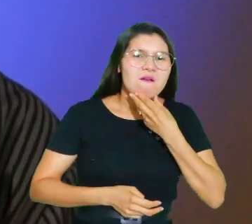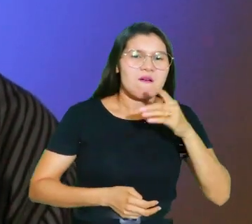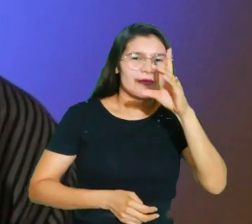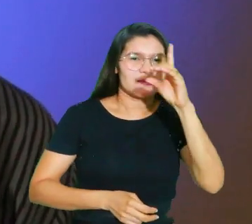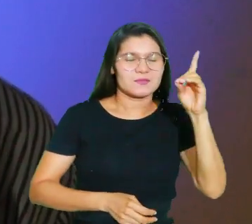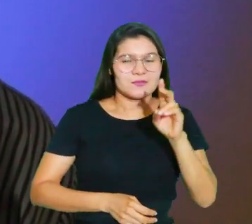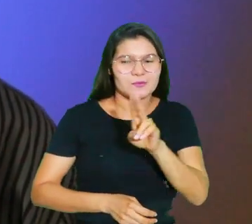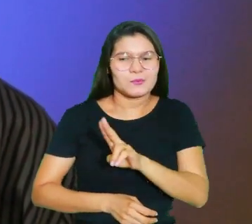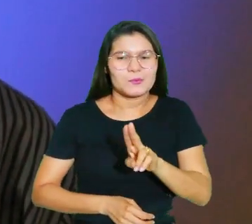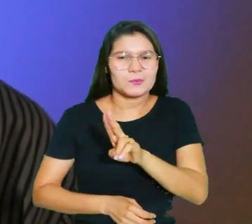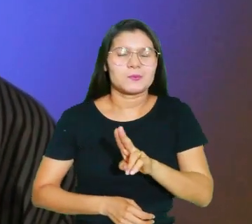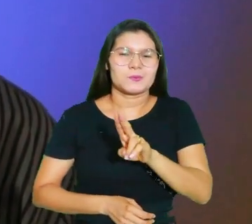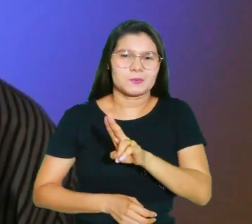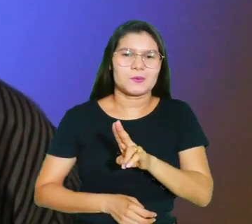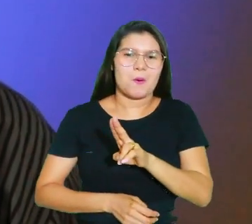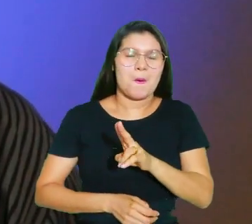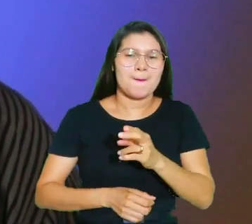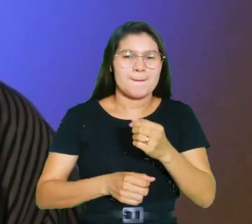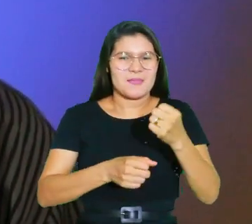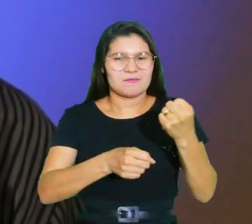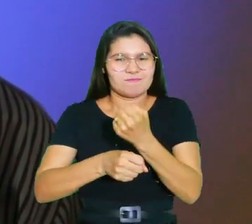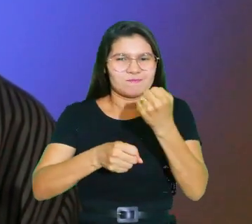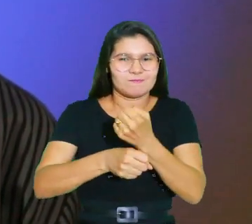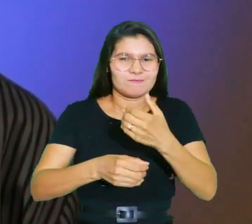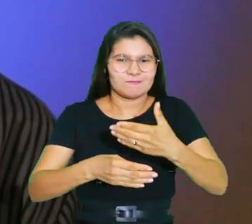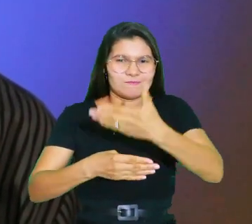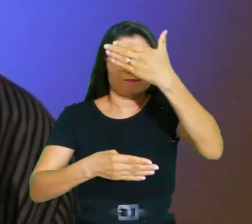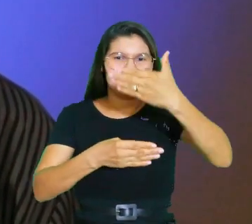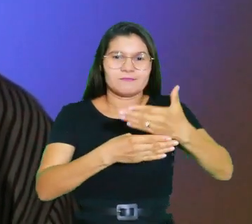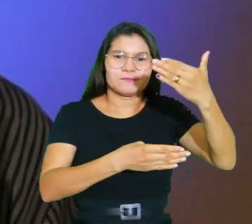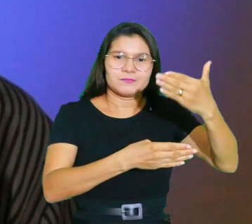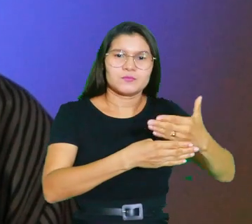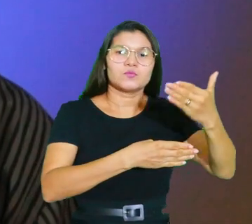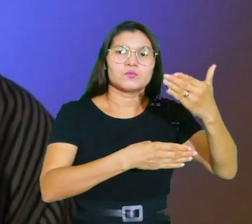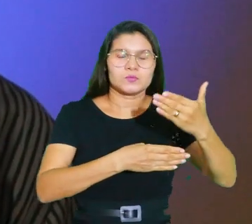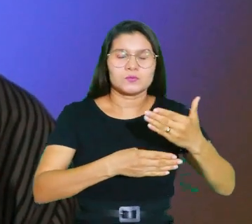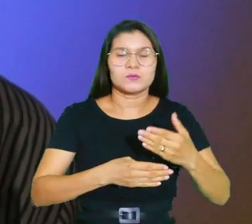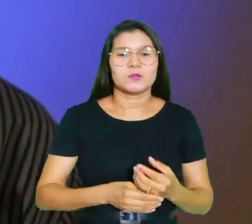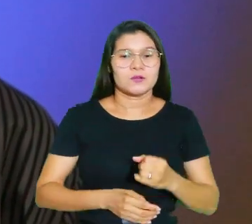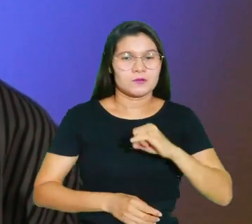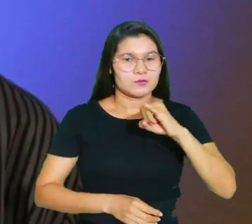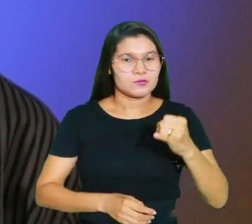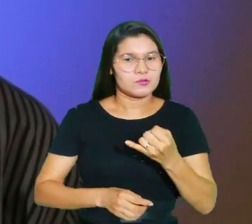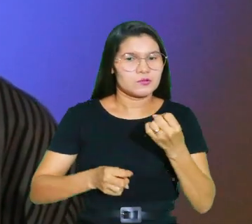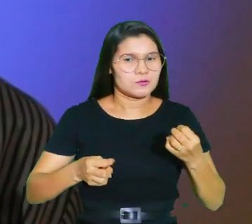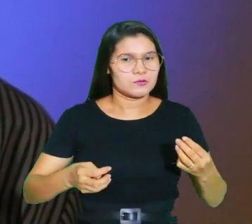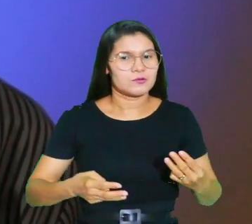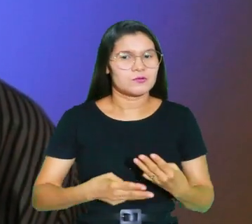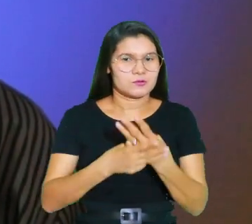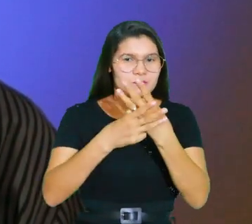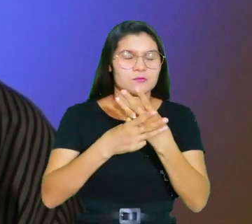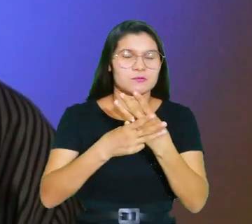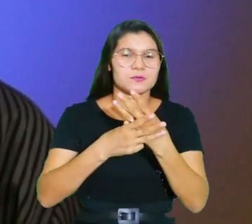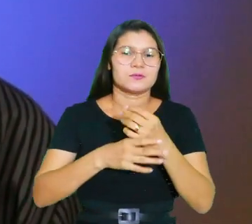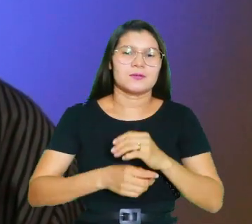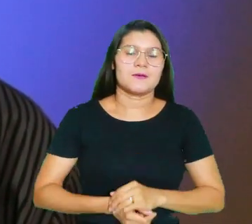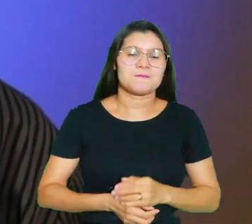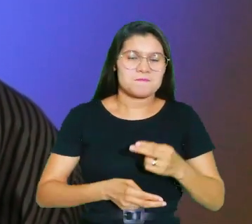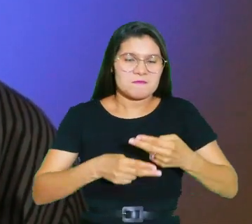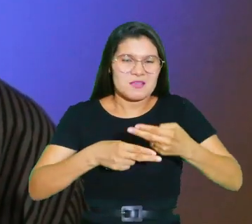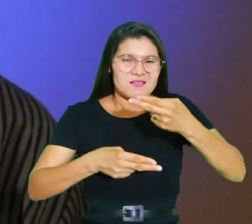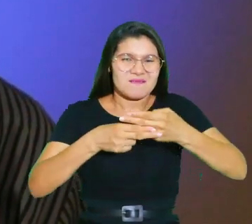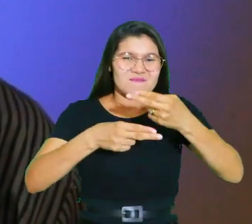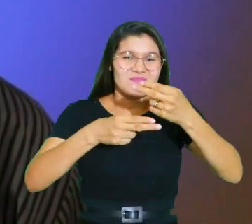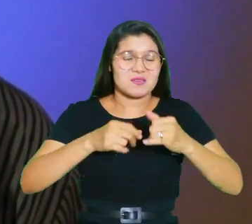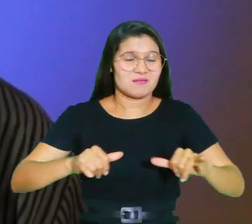para reedificar e reparar os muros de Jerusalém, Neemias sofreu muita oposição, como acontece